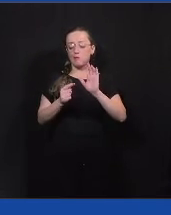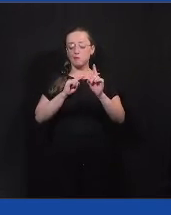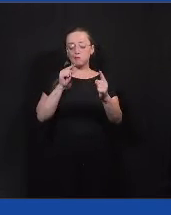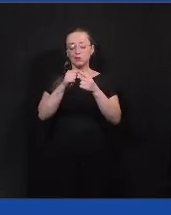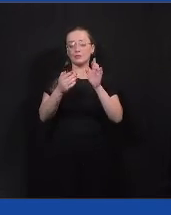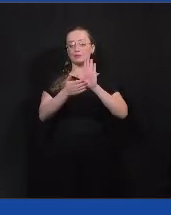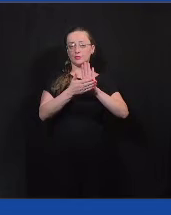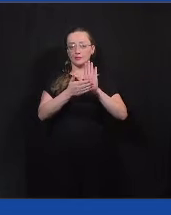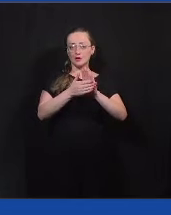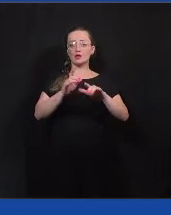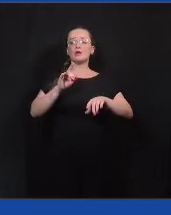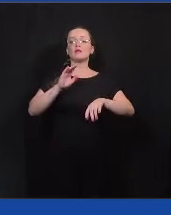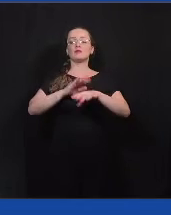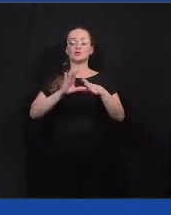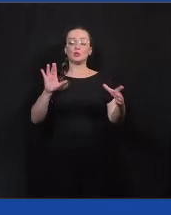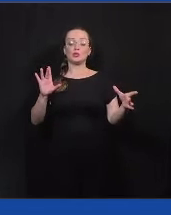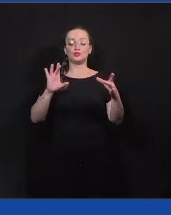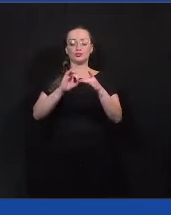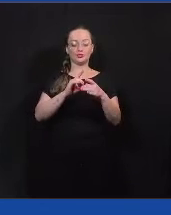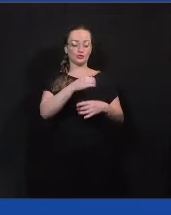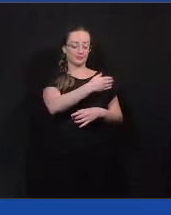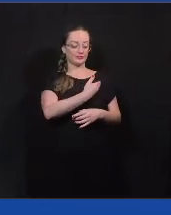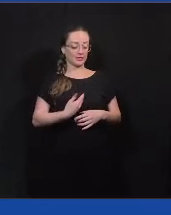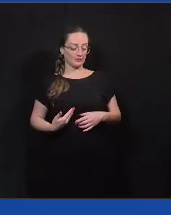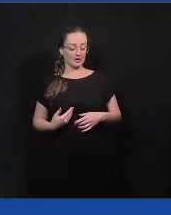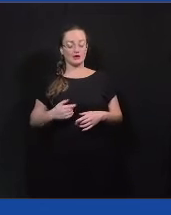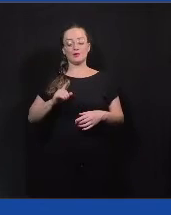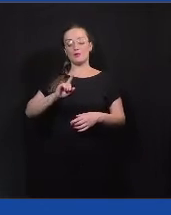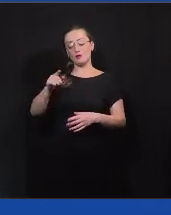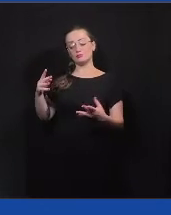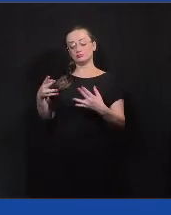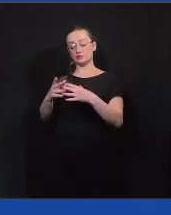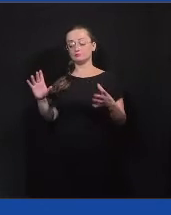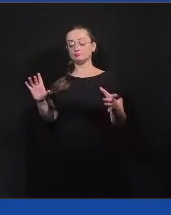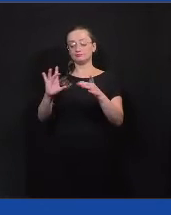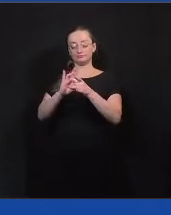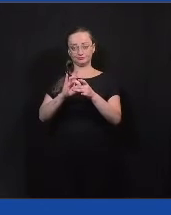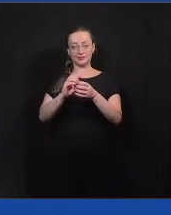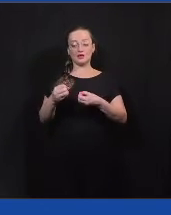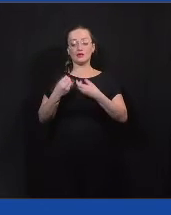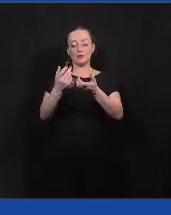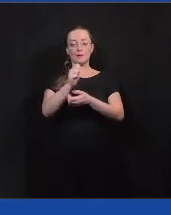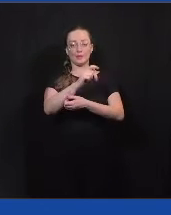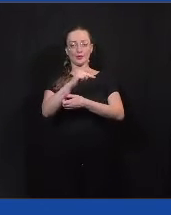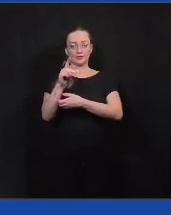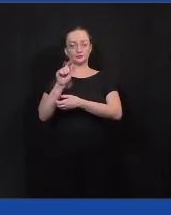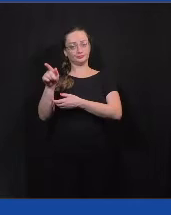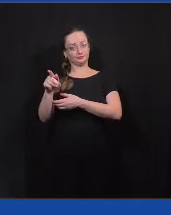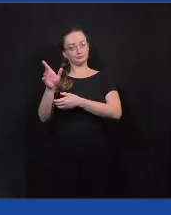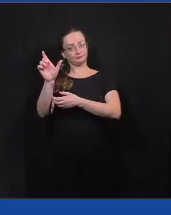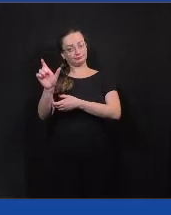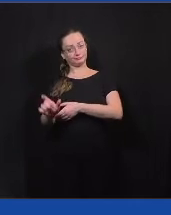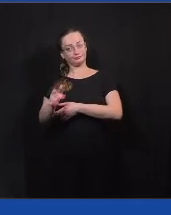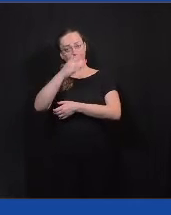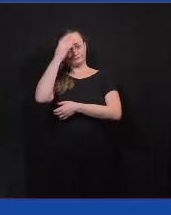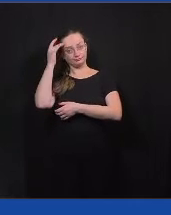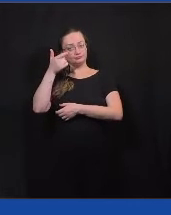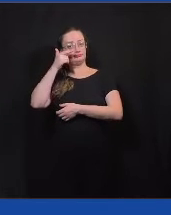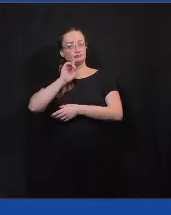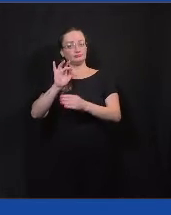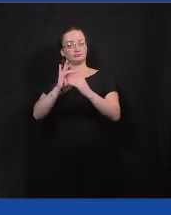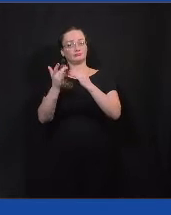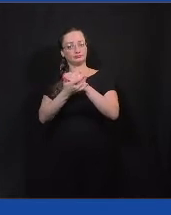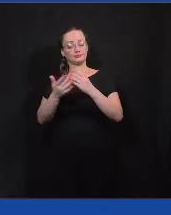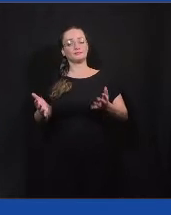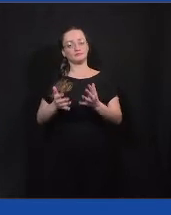fazer uma ponte entre o governo e cidadão fornecendo para o cidadão um aplicativo de celular, uma rede social para a cidadania, para a promoção